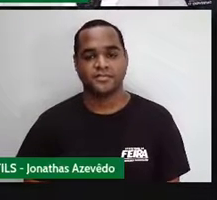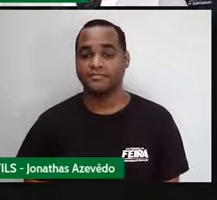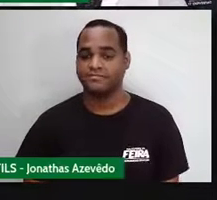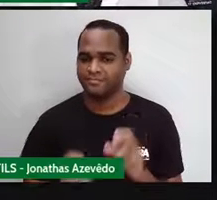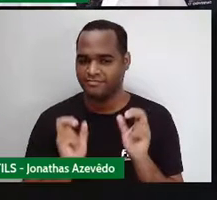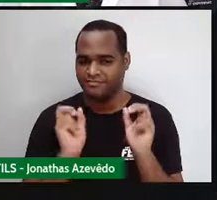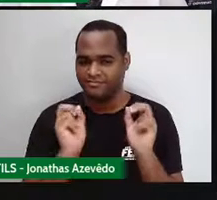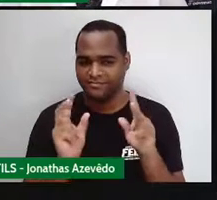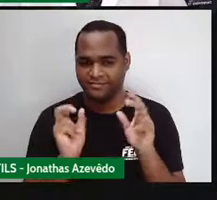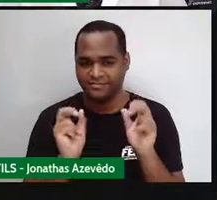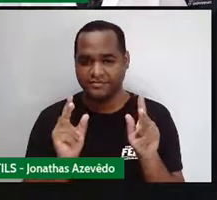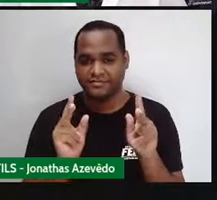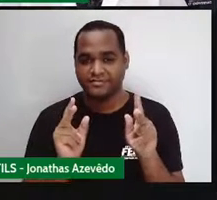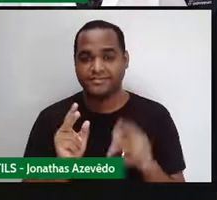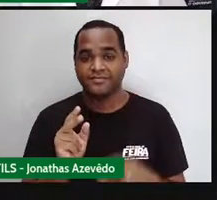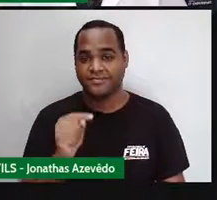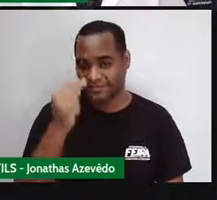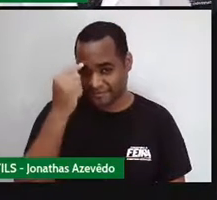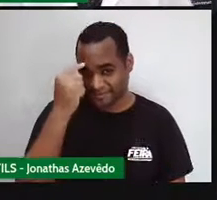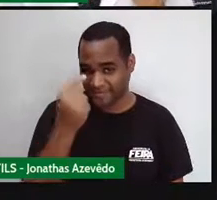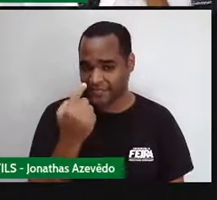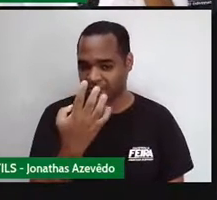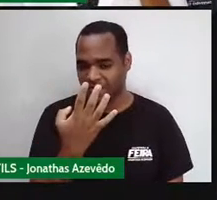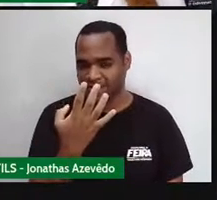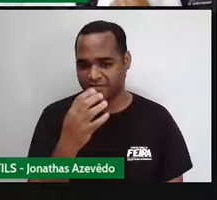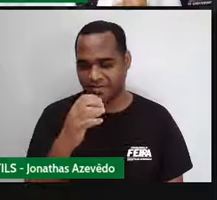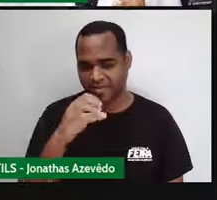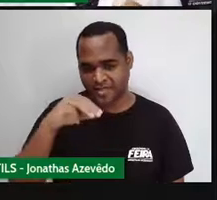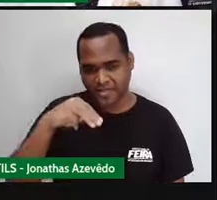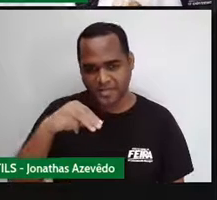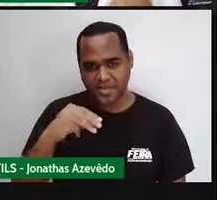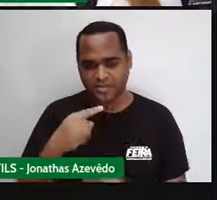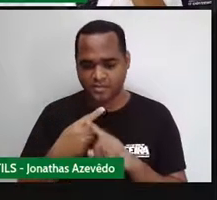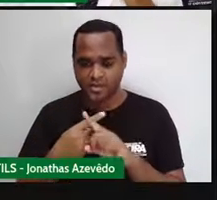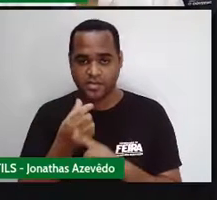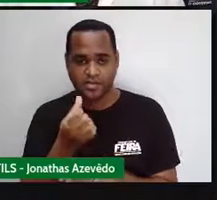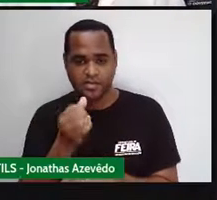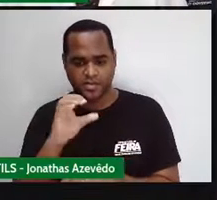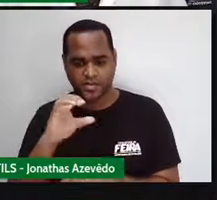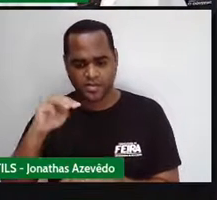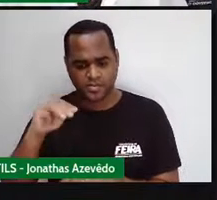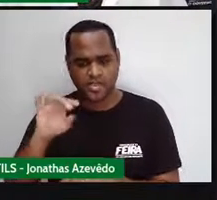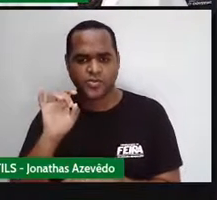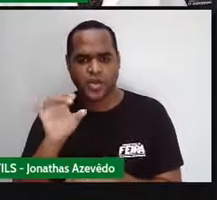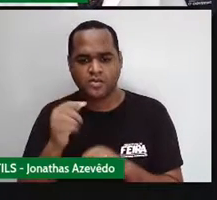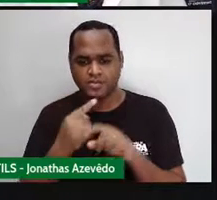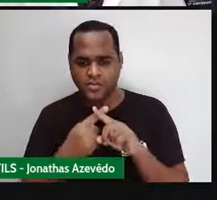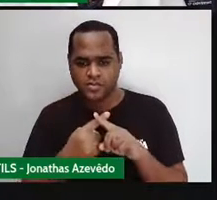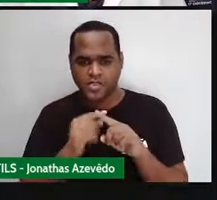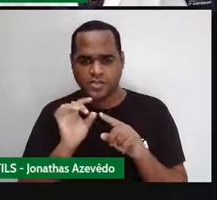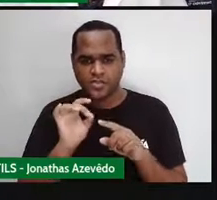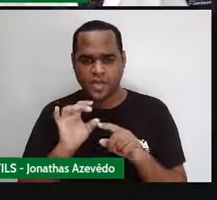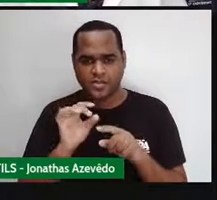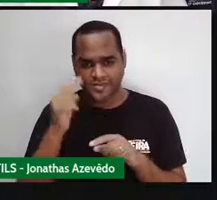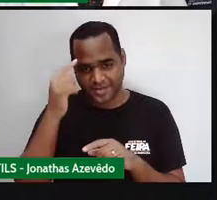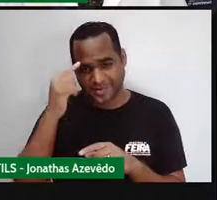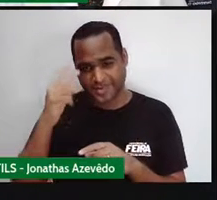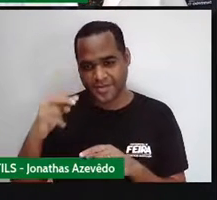Prontinho. Vou multiplicar. Só que é só multiplicar? Não. É fazer o quê? Depois